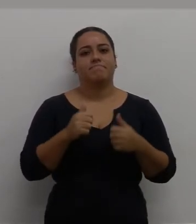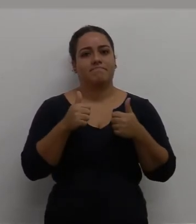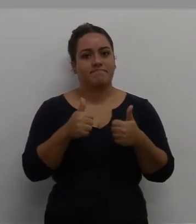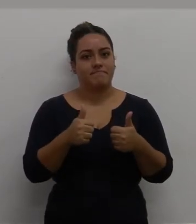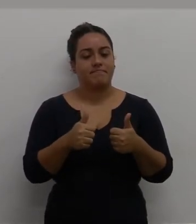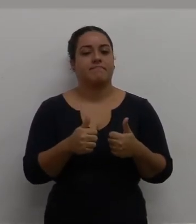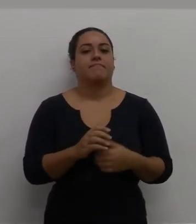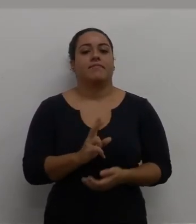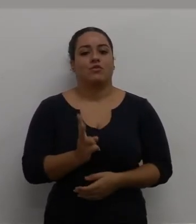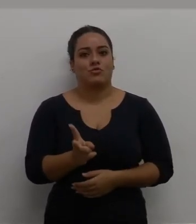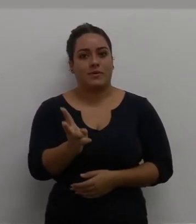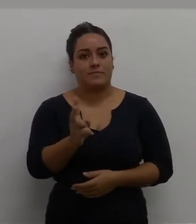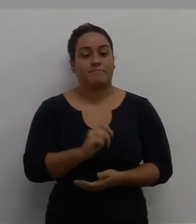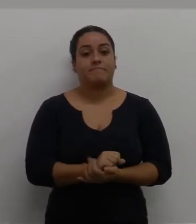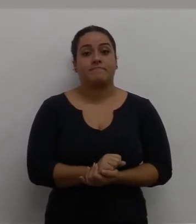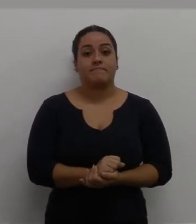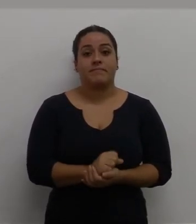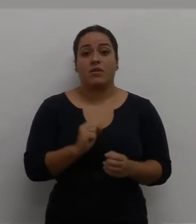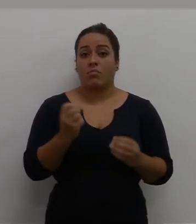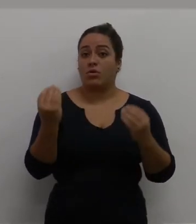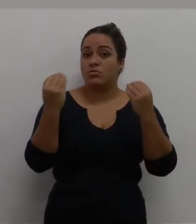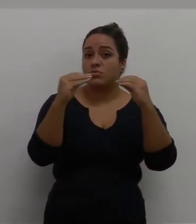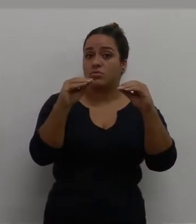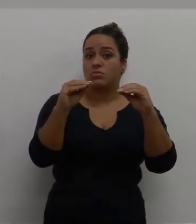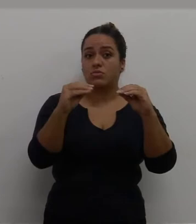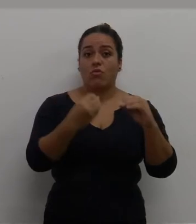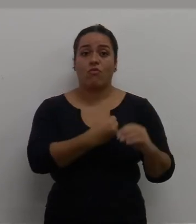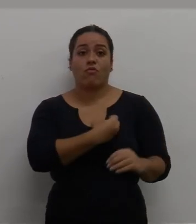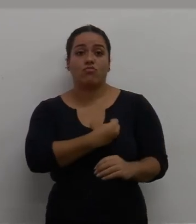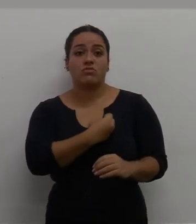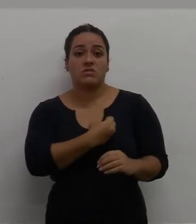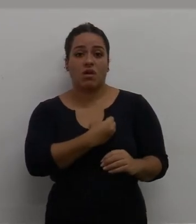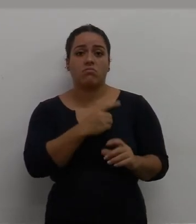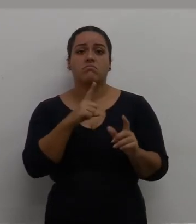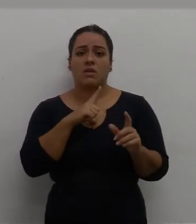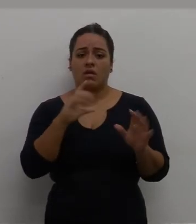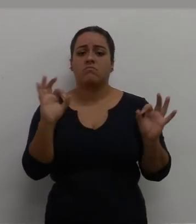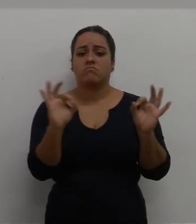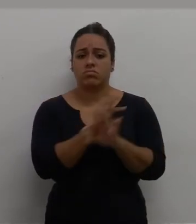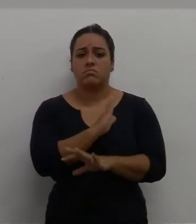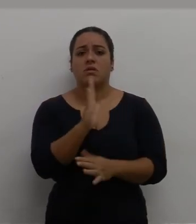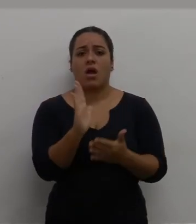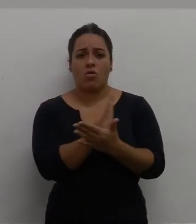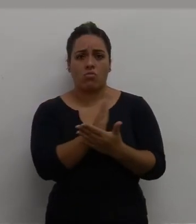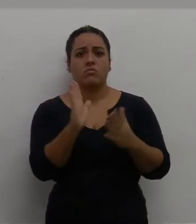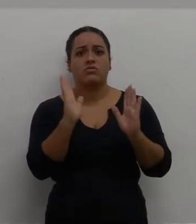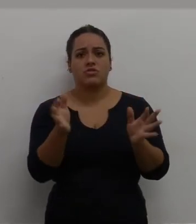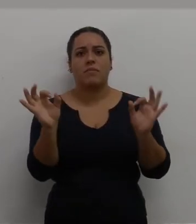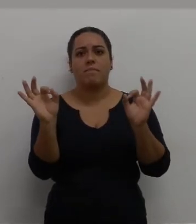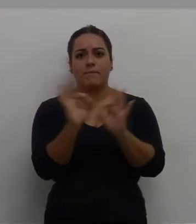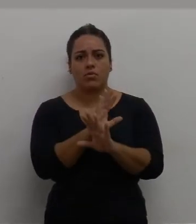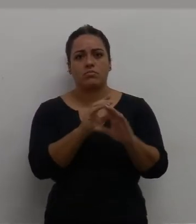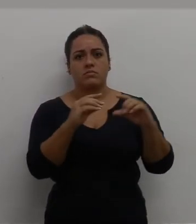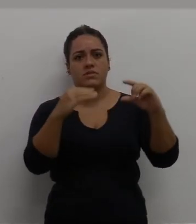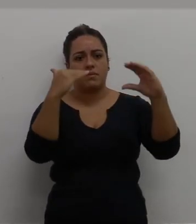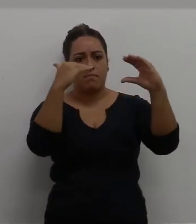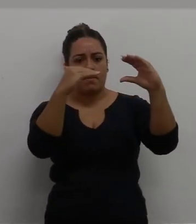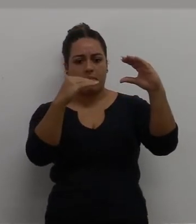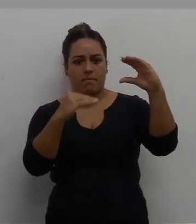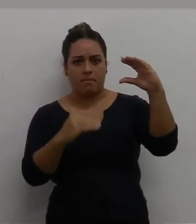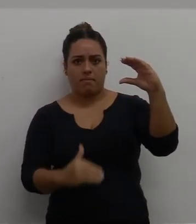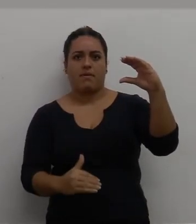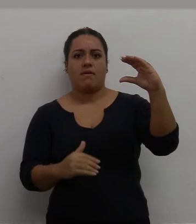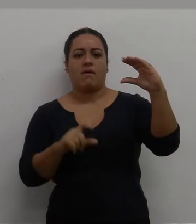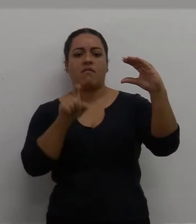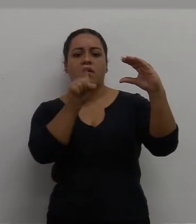Tudo bem. Vamos lá. Podemos inserir uma função, tá? Ele tem algumas, algumas funções aqui que já estão pré